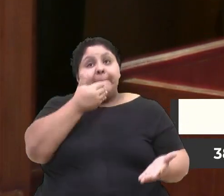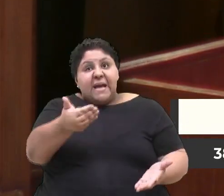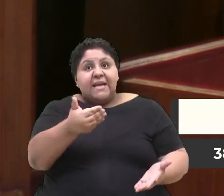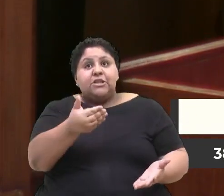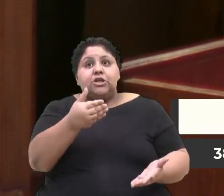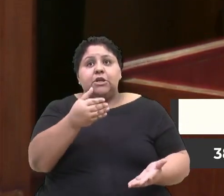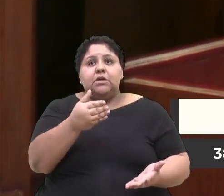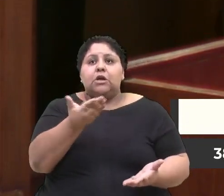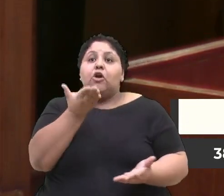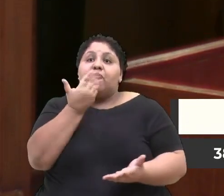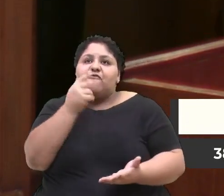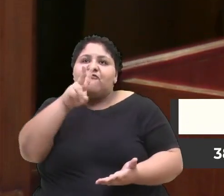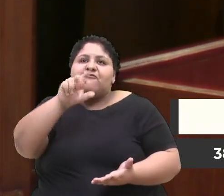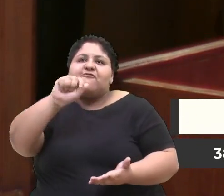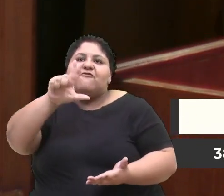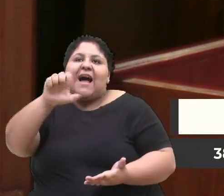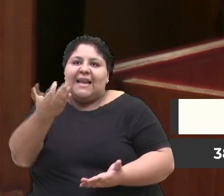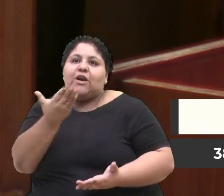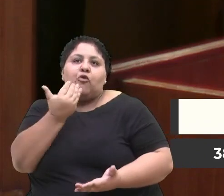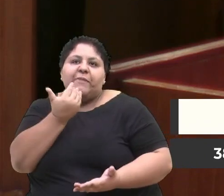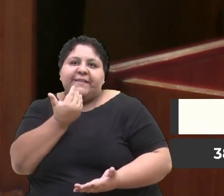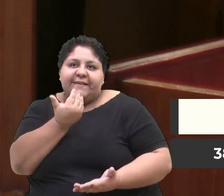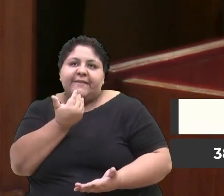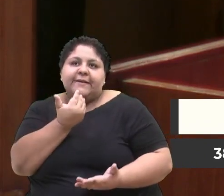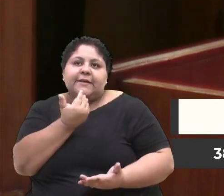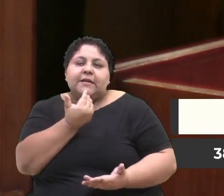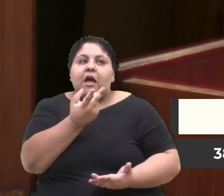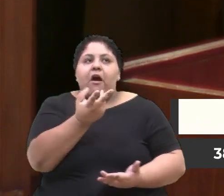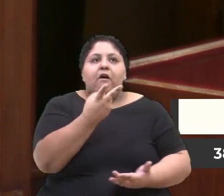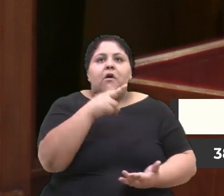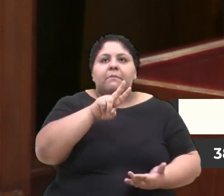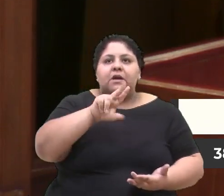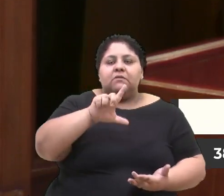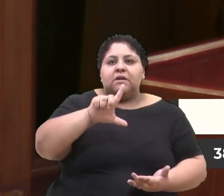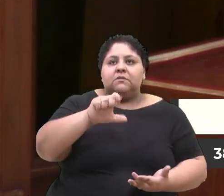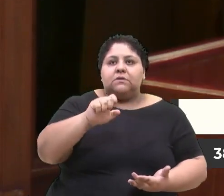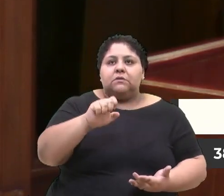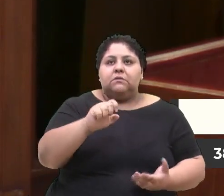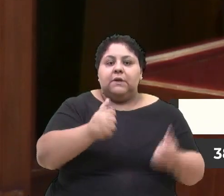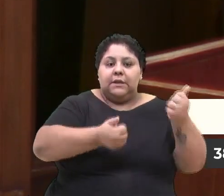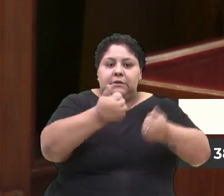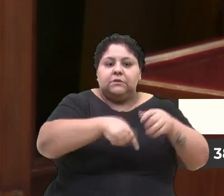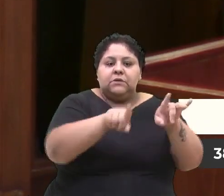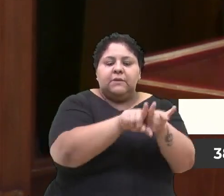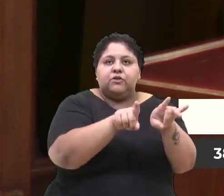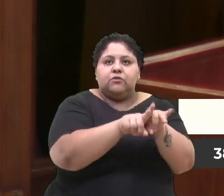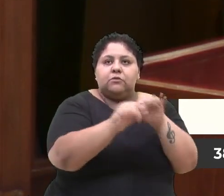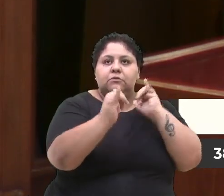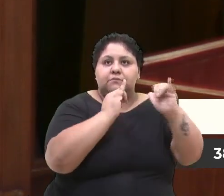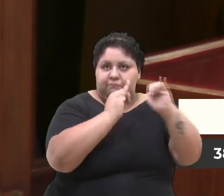eles não ganham, eles não ganham o vale-transporte, a questão da